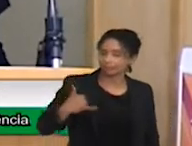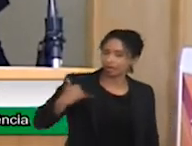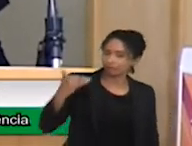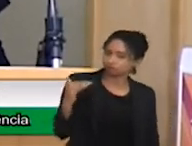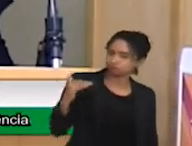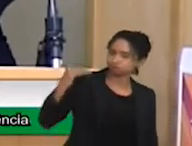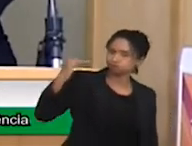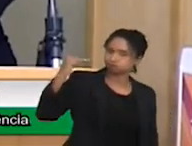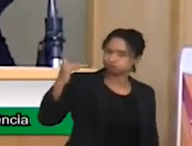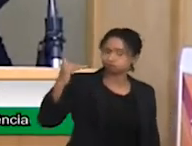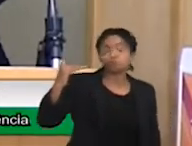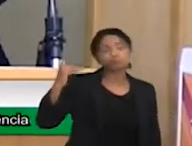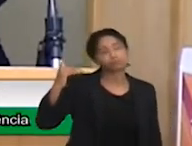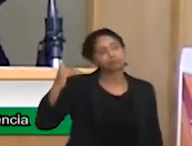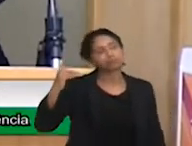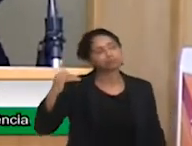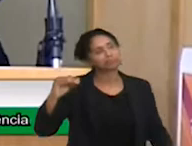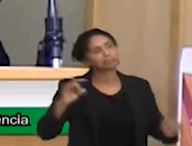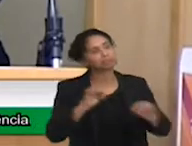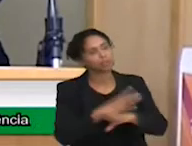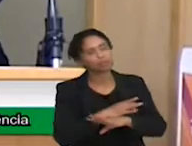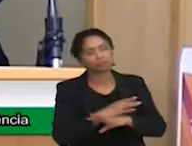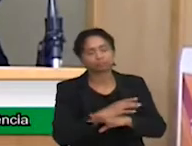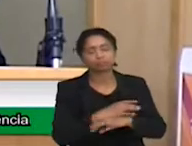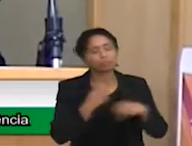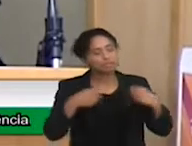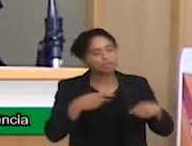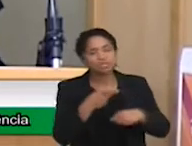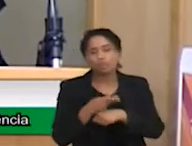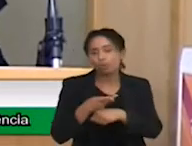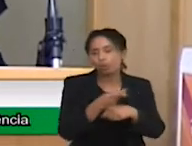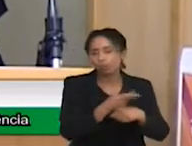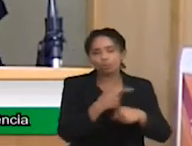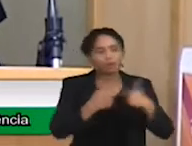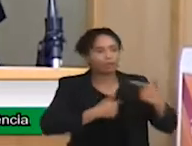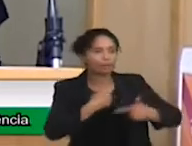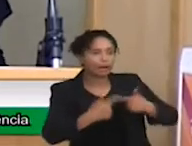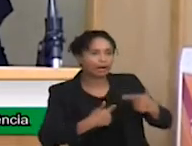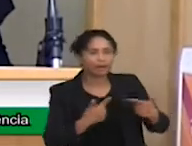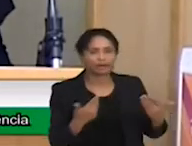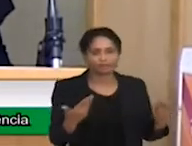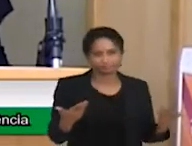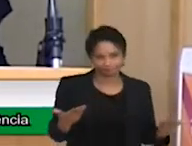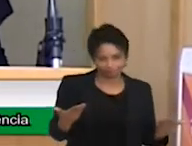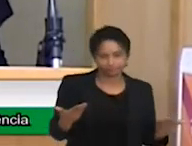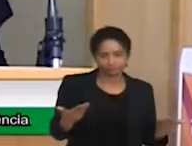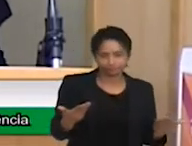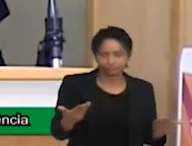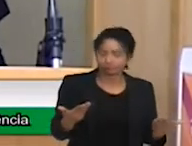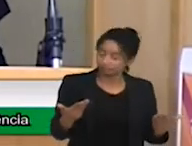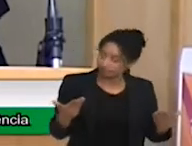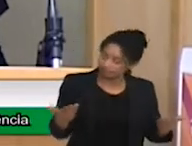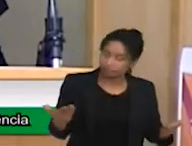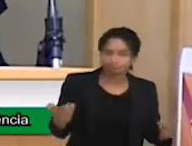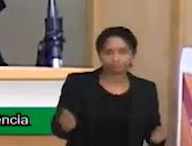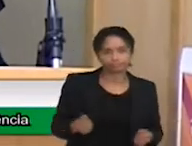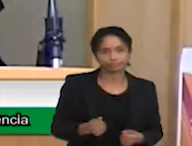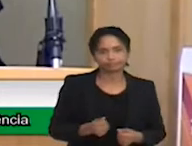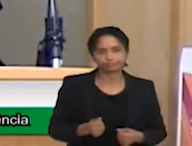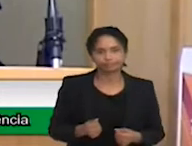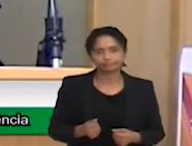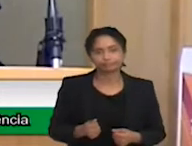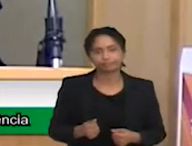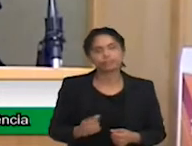emprego. Então, existe a demanda na vida inteira. E a gente vai, tirando essa quantidade enorme de horas de